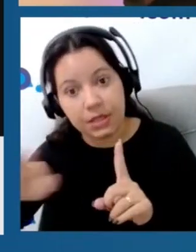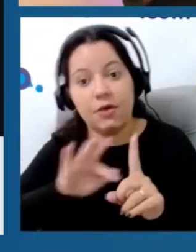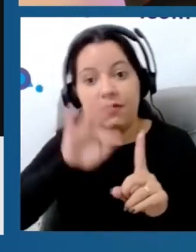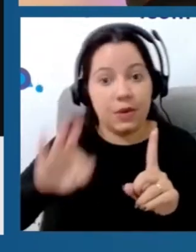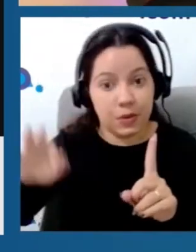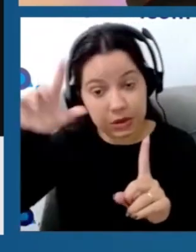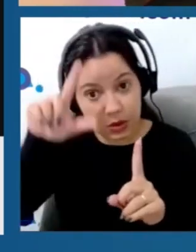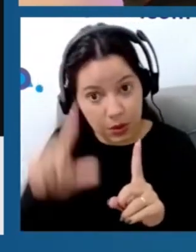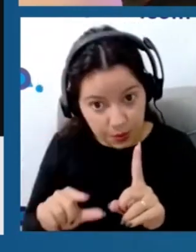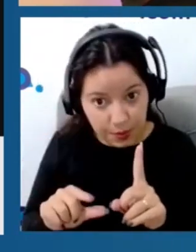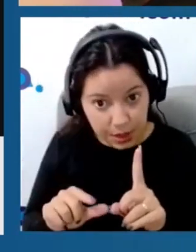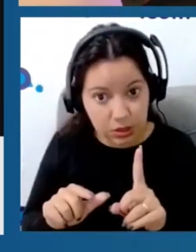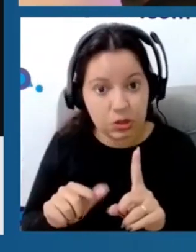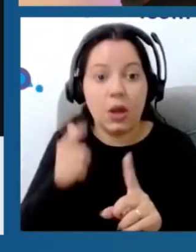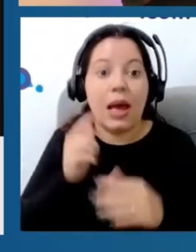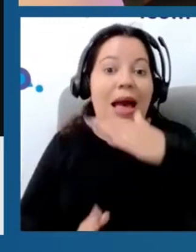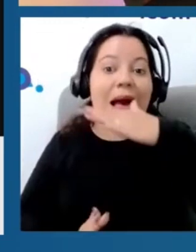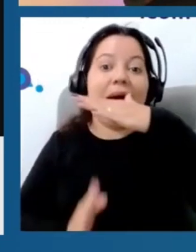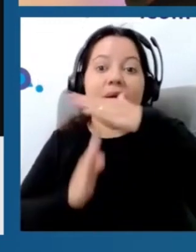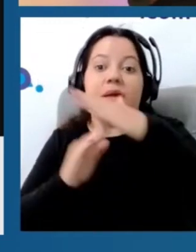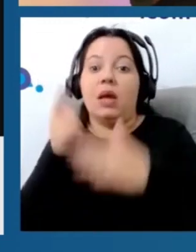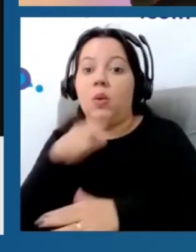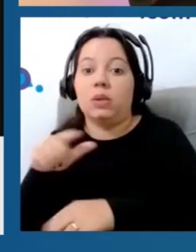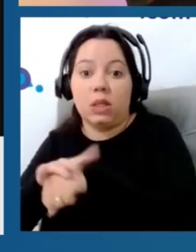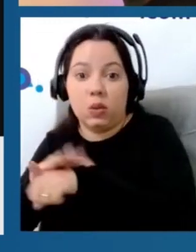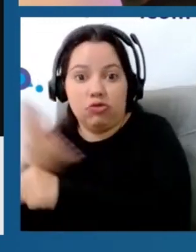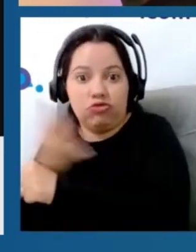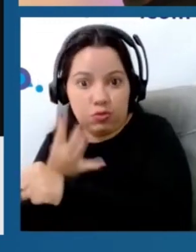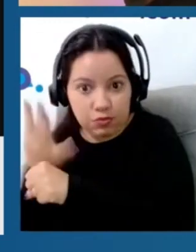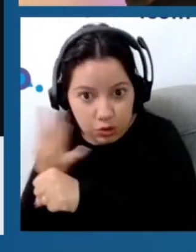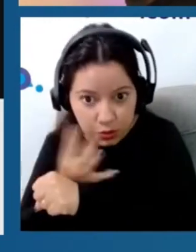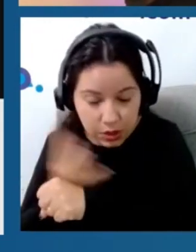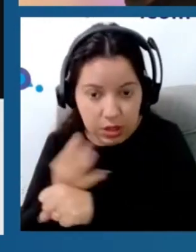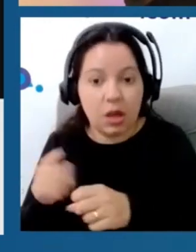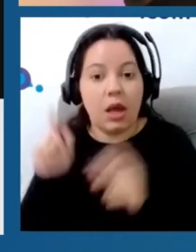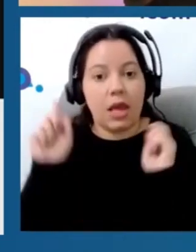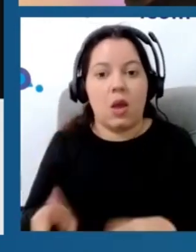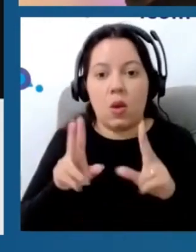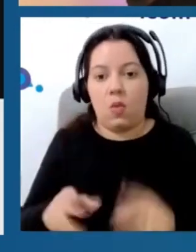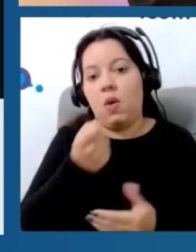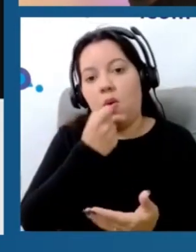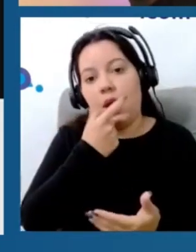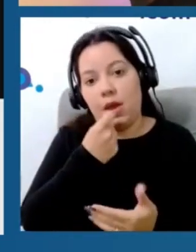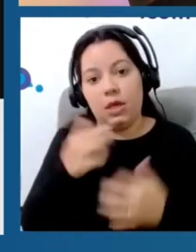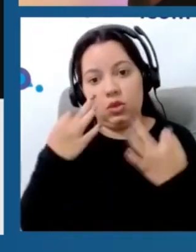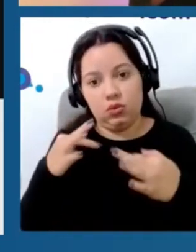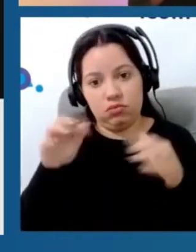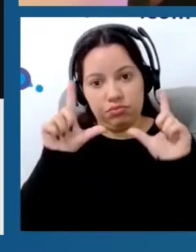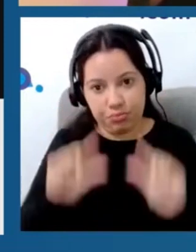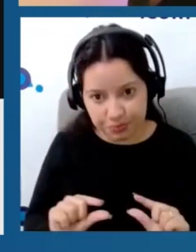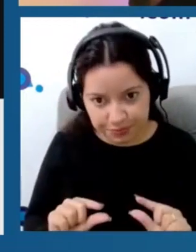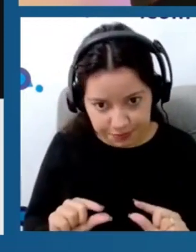intensidade, até a máxima sensação tolerável, otimizam o período de cobertura analgésica promovido pela TENS. E